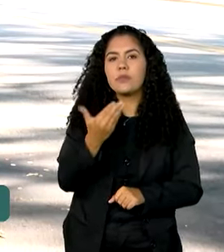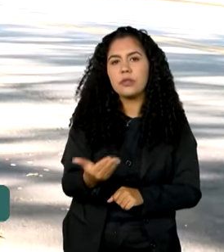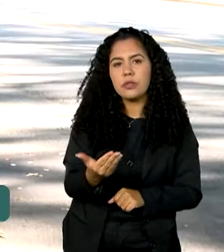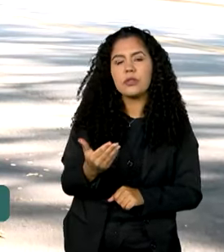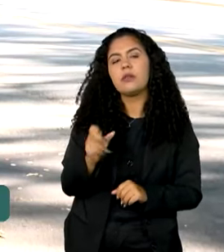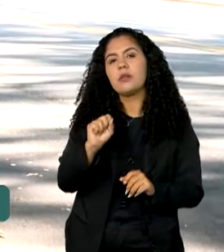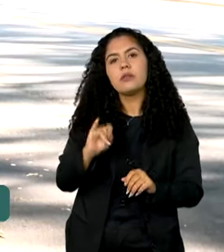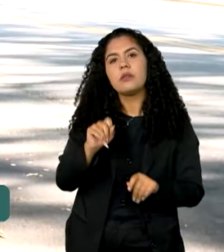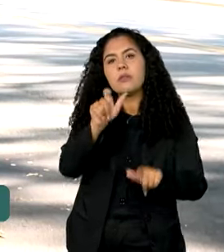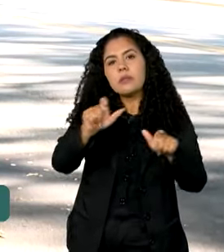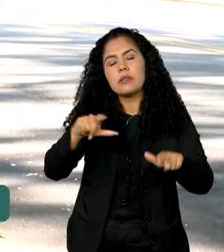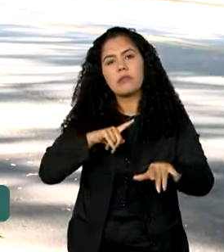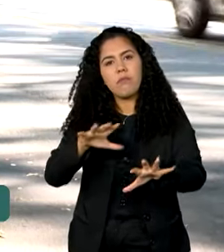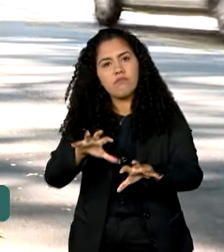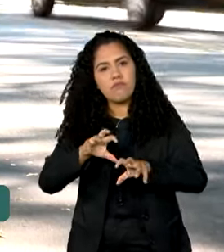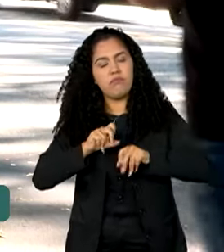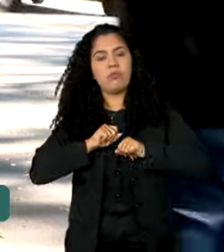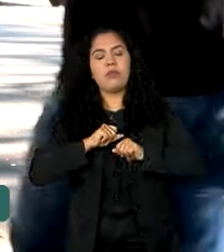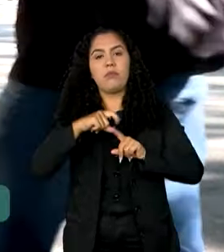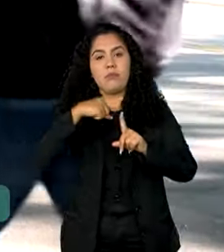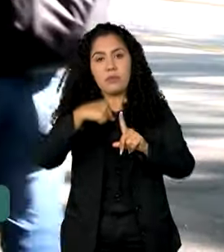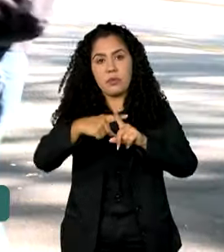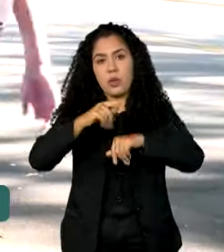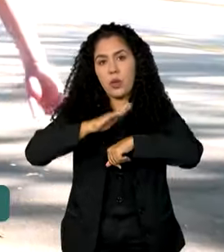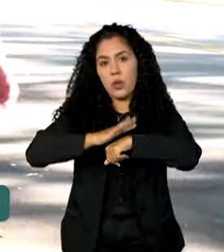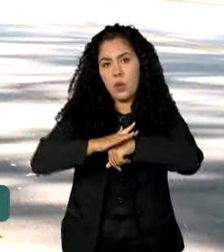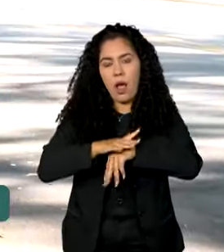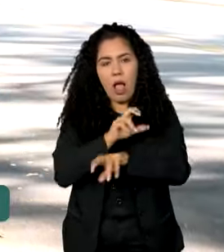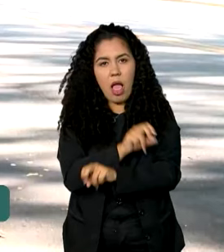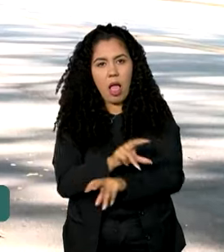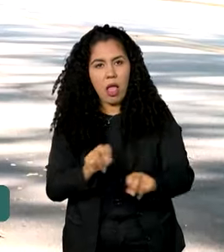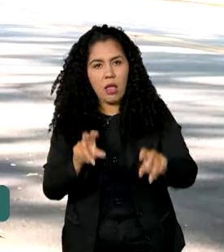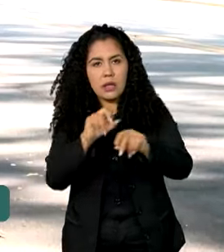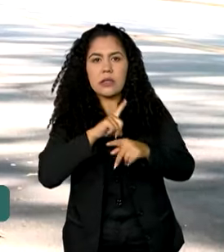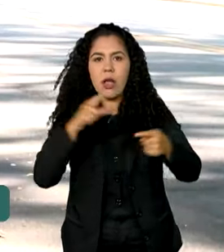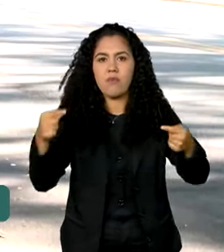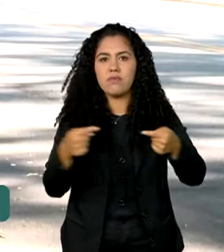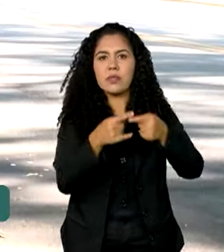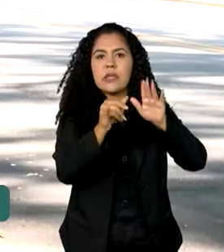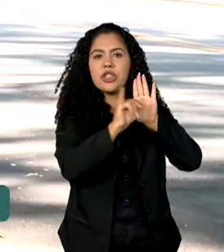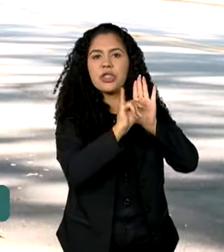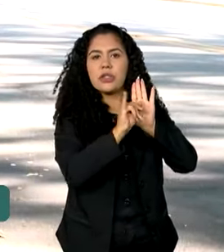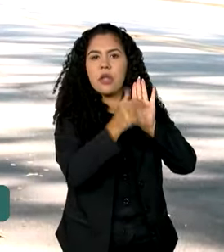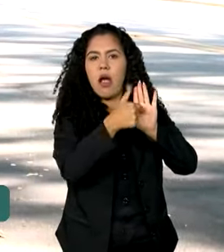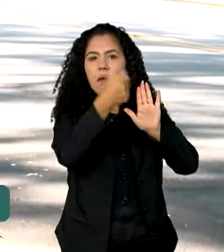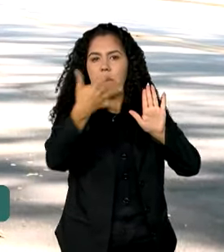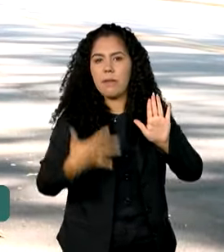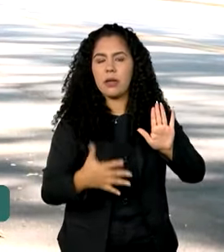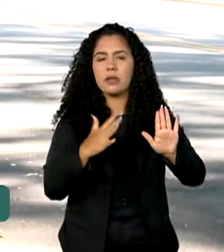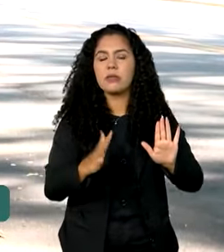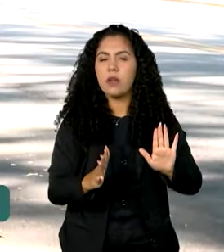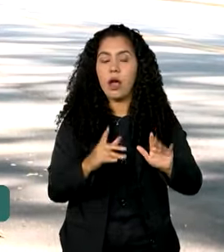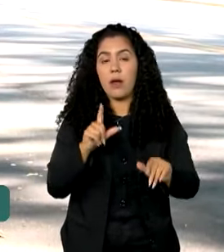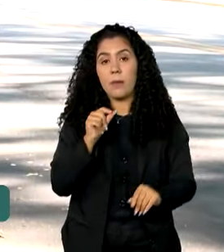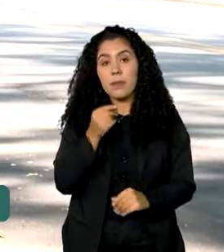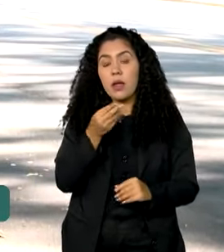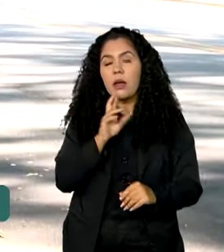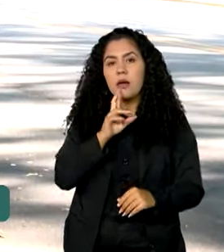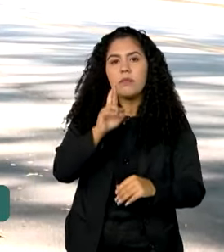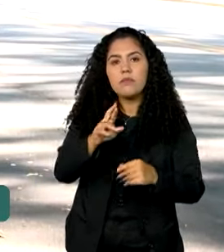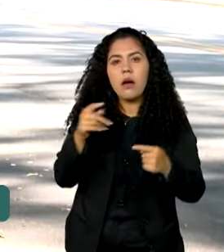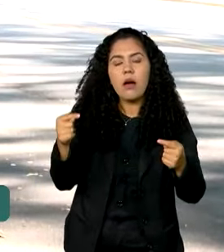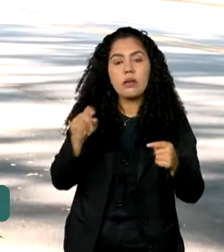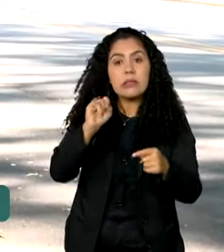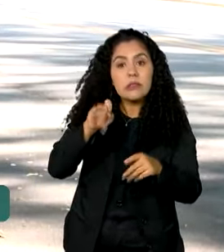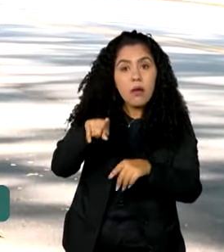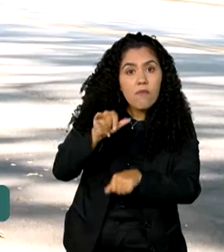acometido pelas doenças infectocontagiosas previstas no edital. O pedido deve ser correspondente somente ao dia em